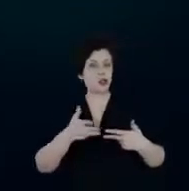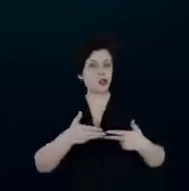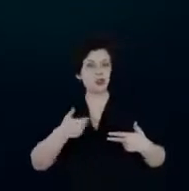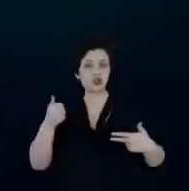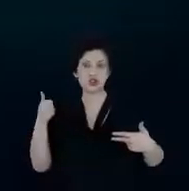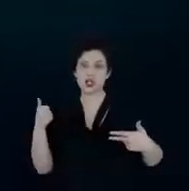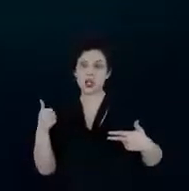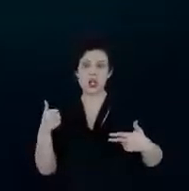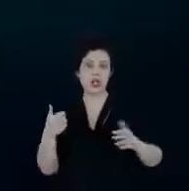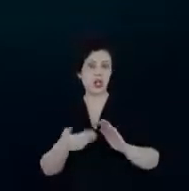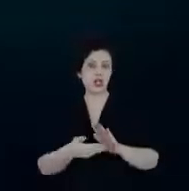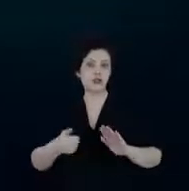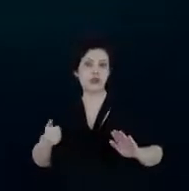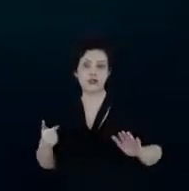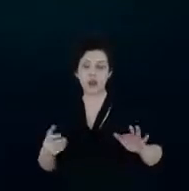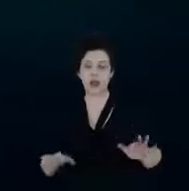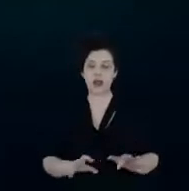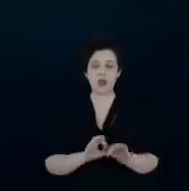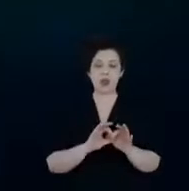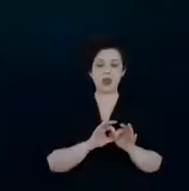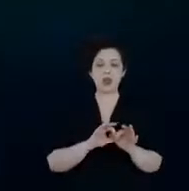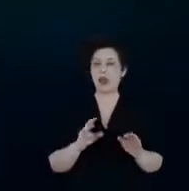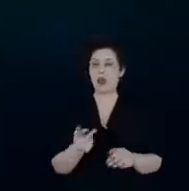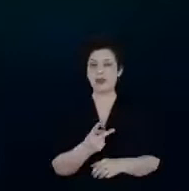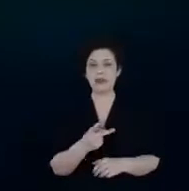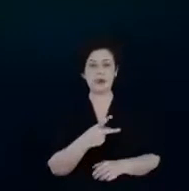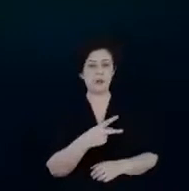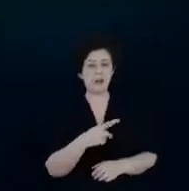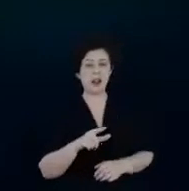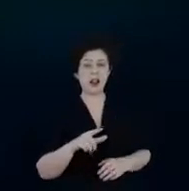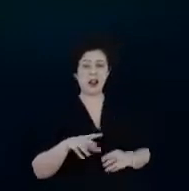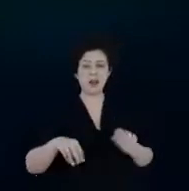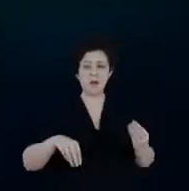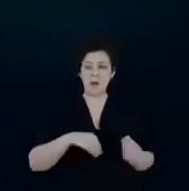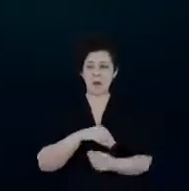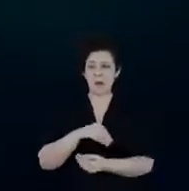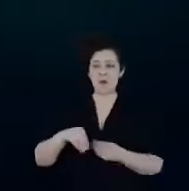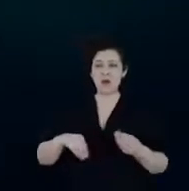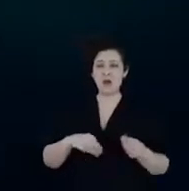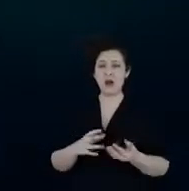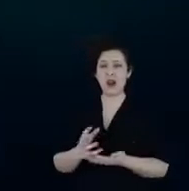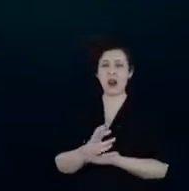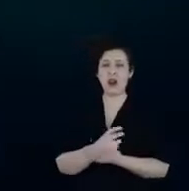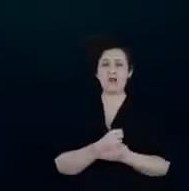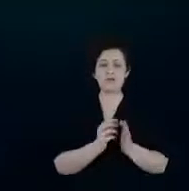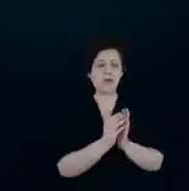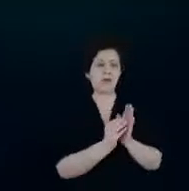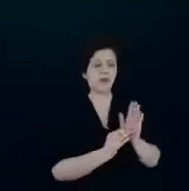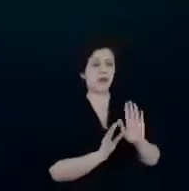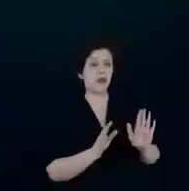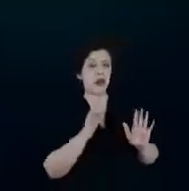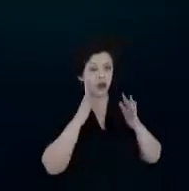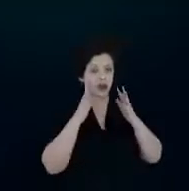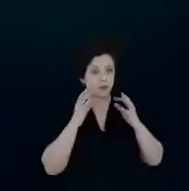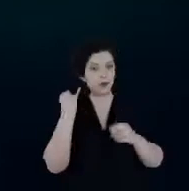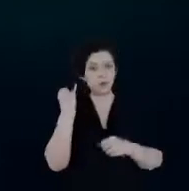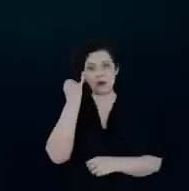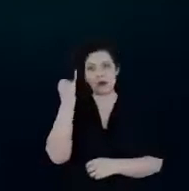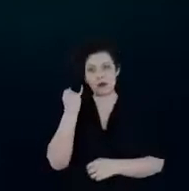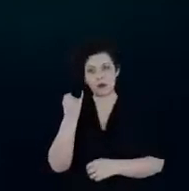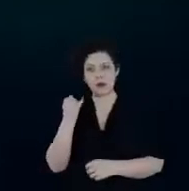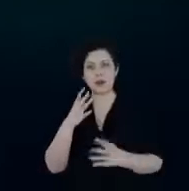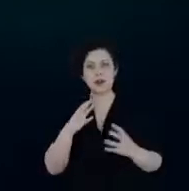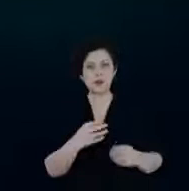junção que essa PL se misturou a várias outras lá dentro para que a gente dê a importância devida a PL